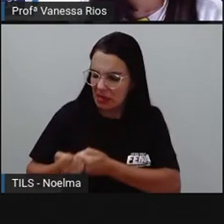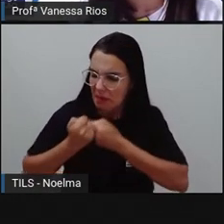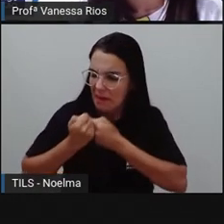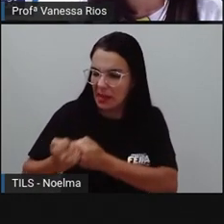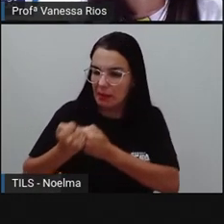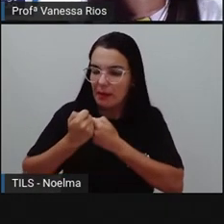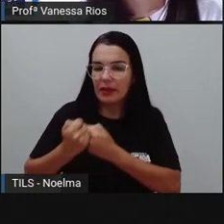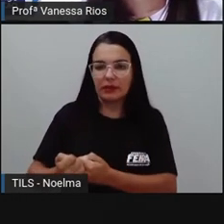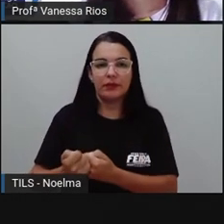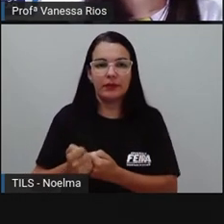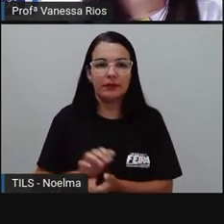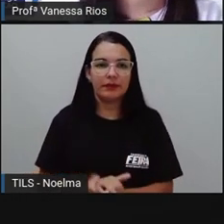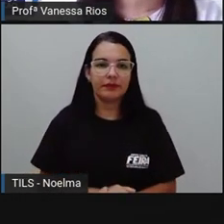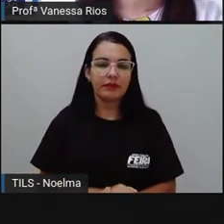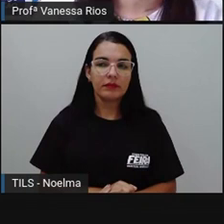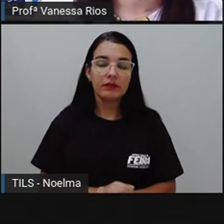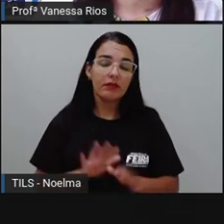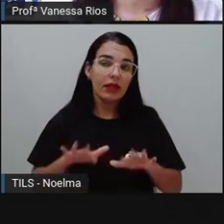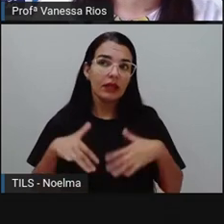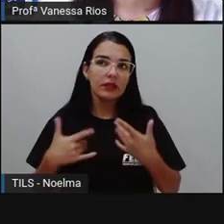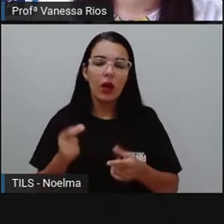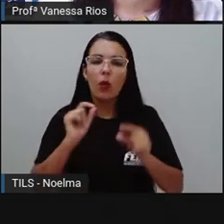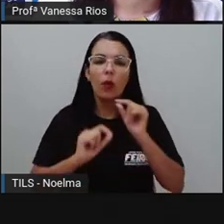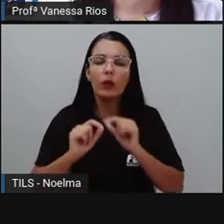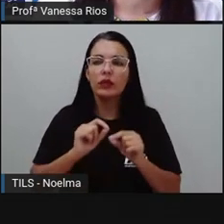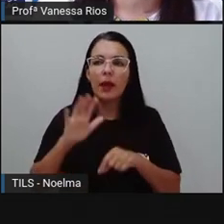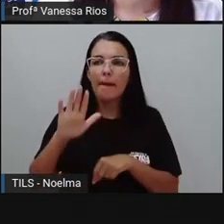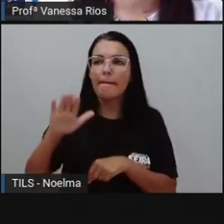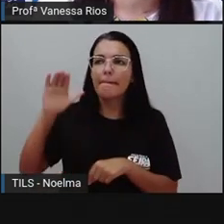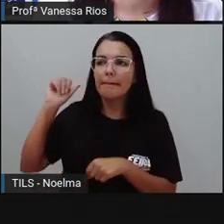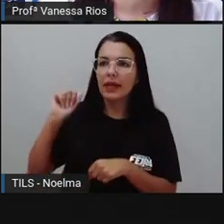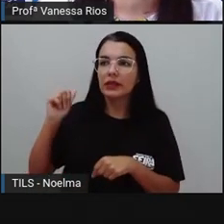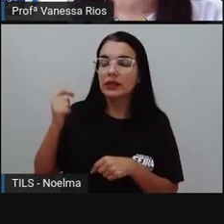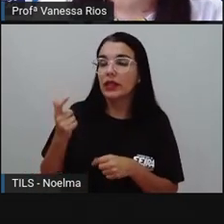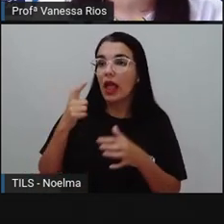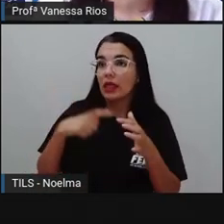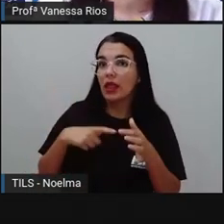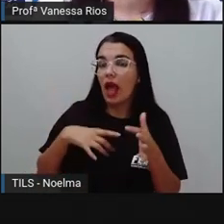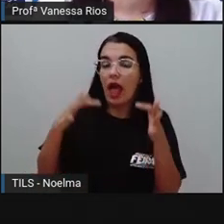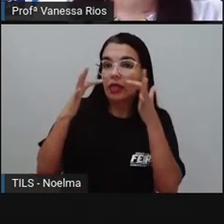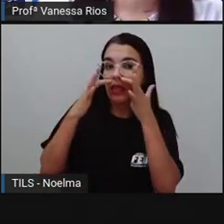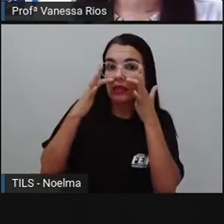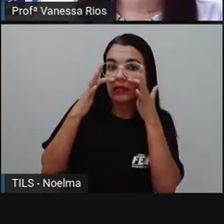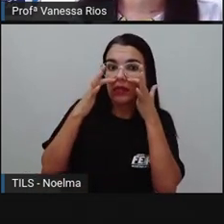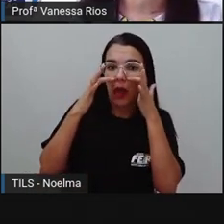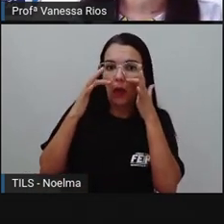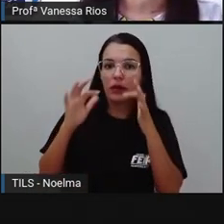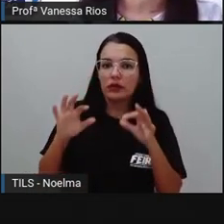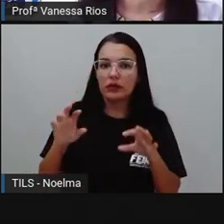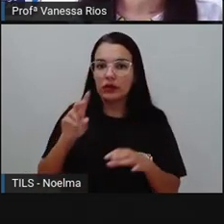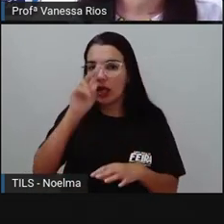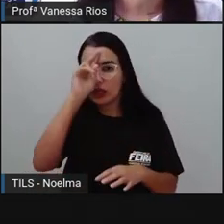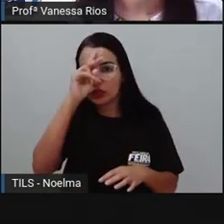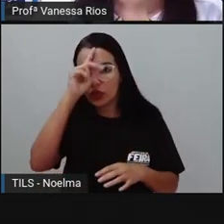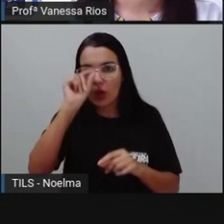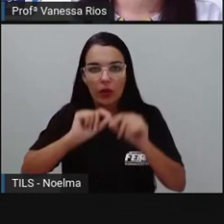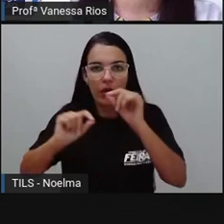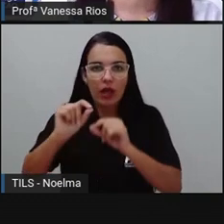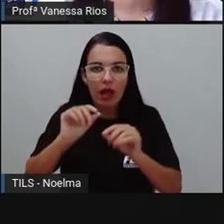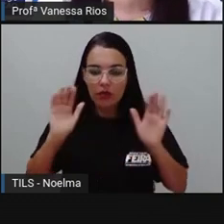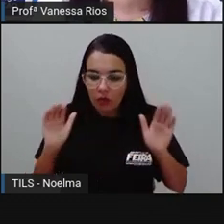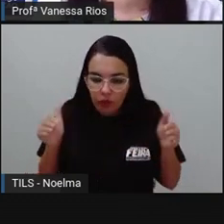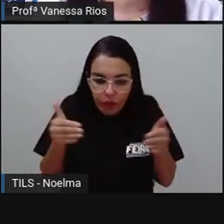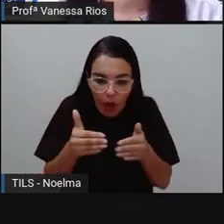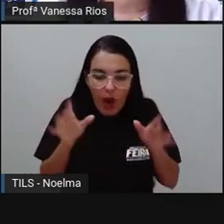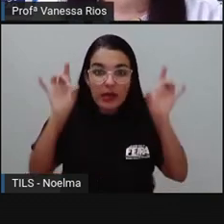O que mais chama a atenção na história é o foco todo especial na construção do caráter e da